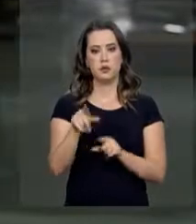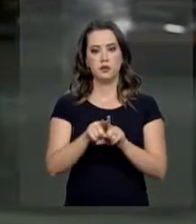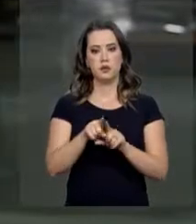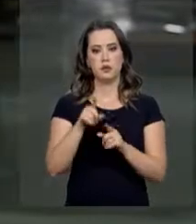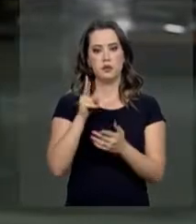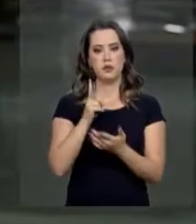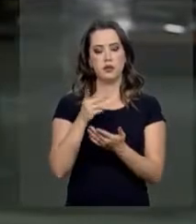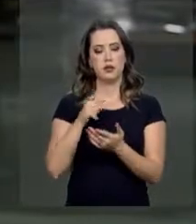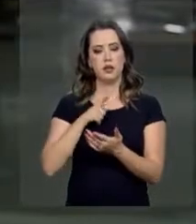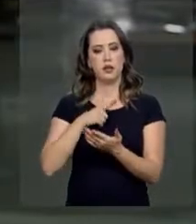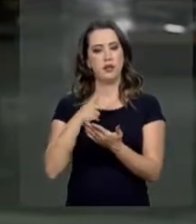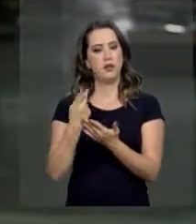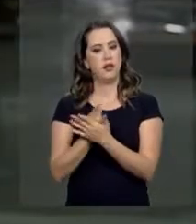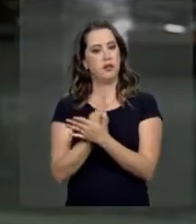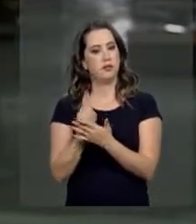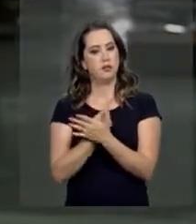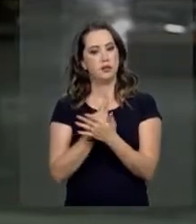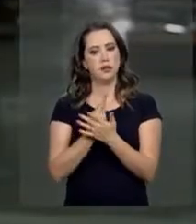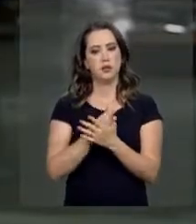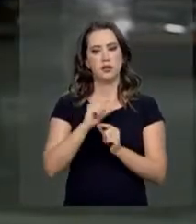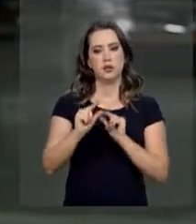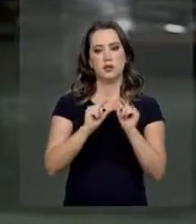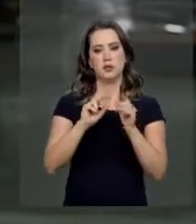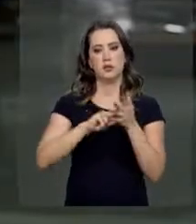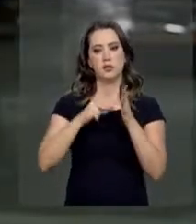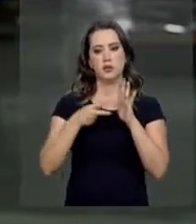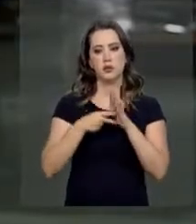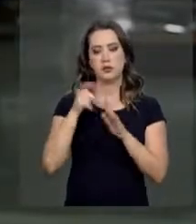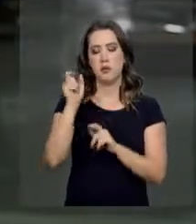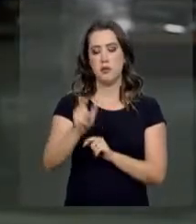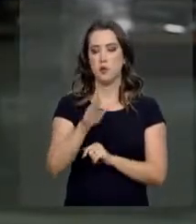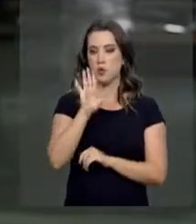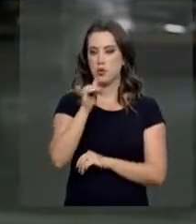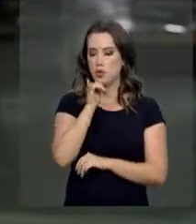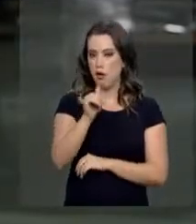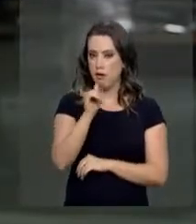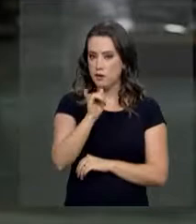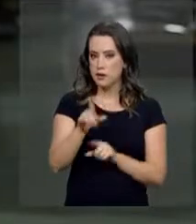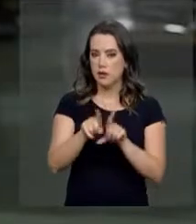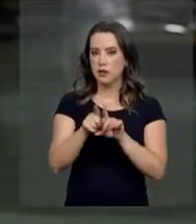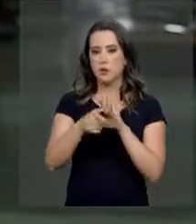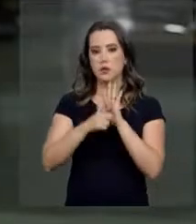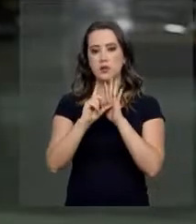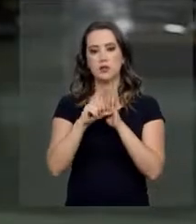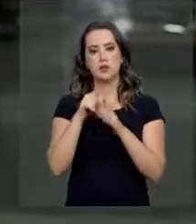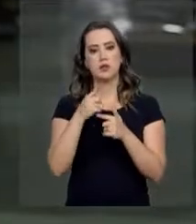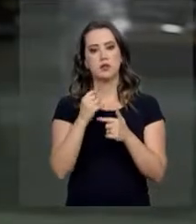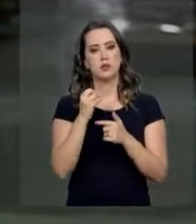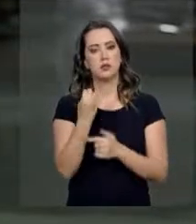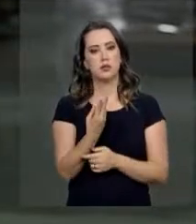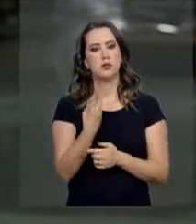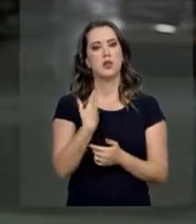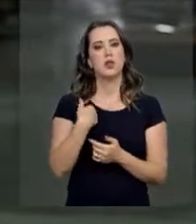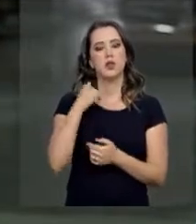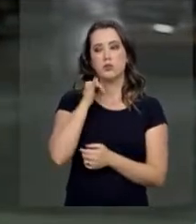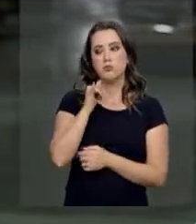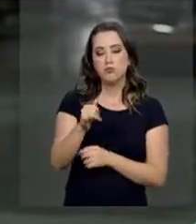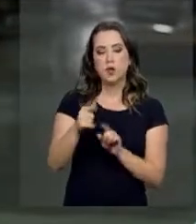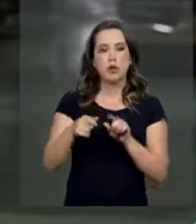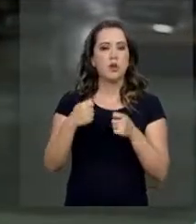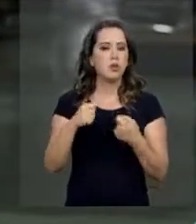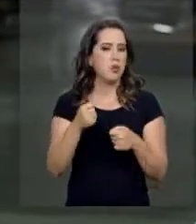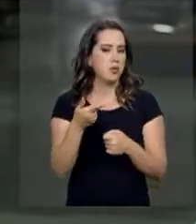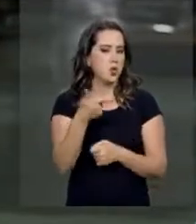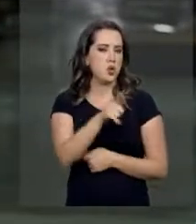que apresentam inconsistências. Ou seja, quem já foi notificado ou autuado pela Receita Federal não vai